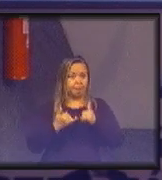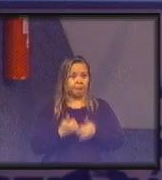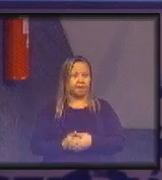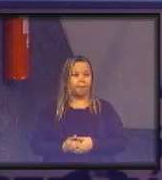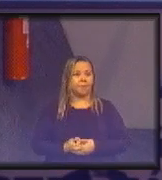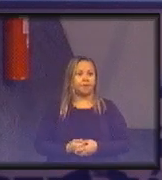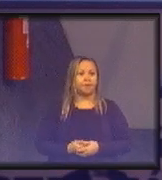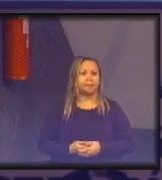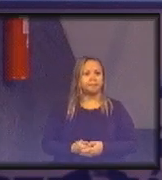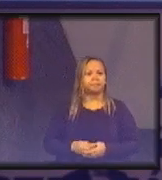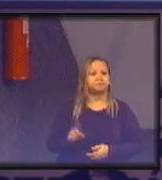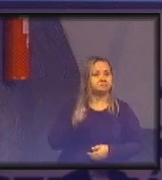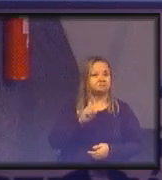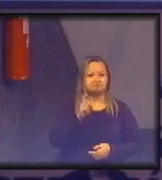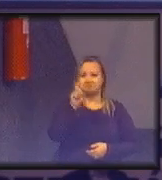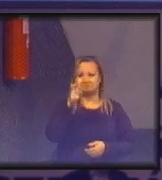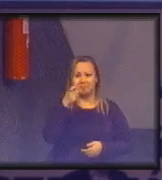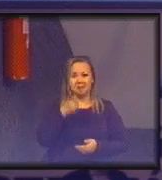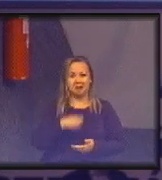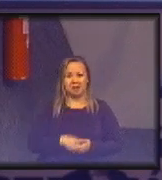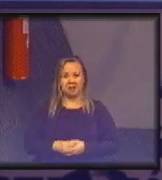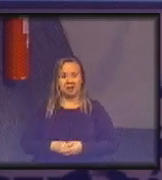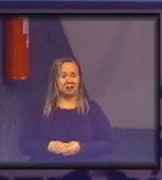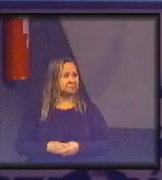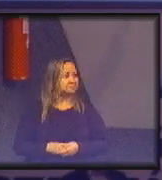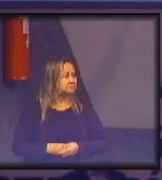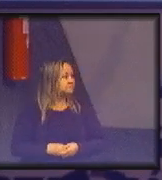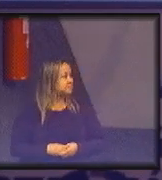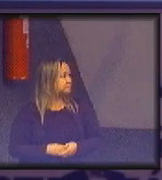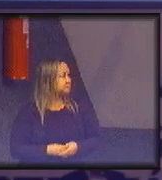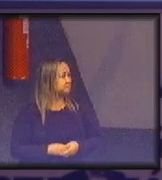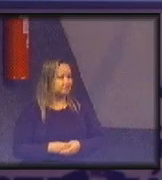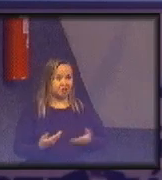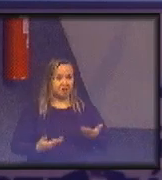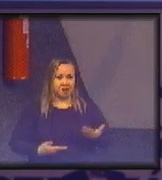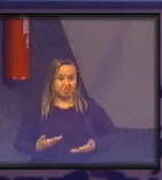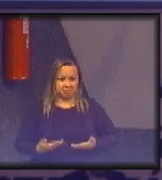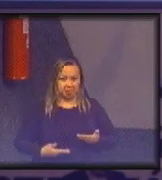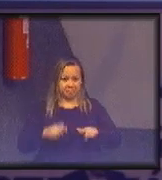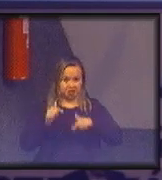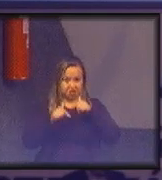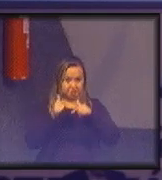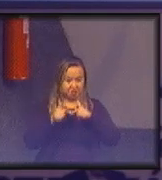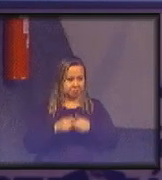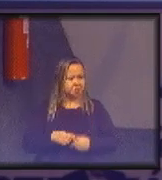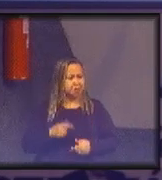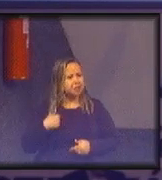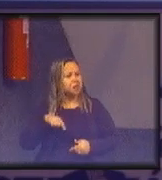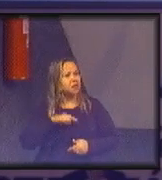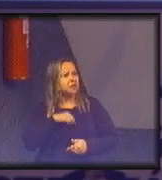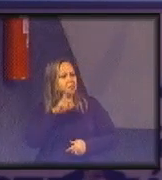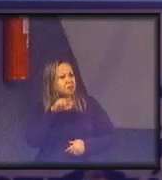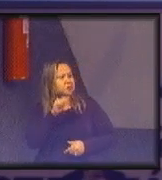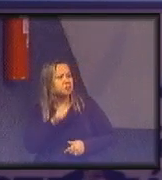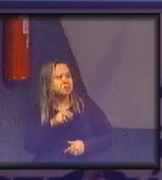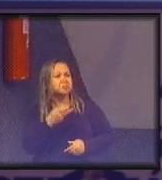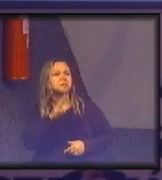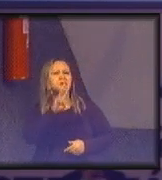não é não é a gente nunca repara nisso web